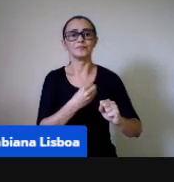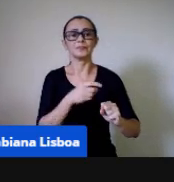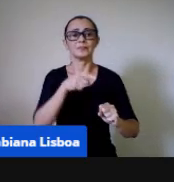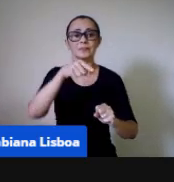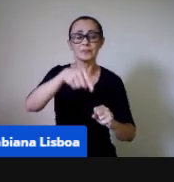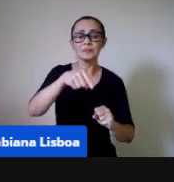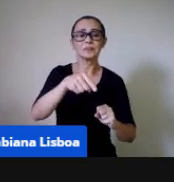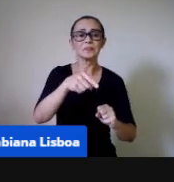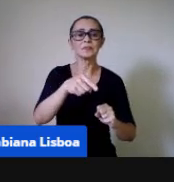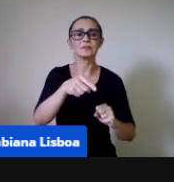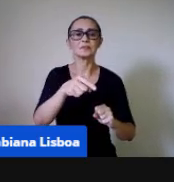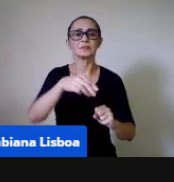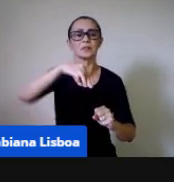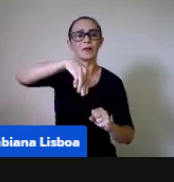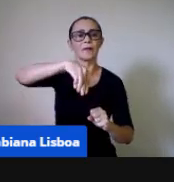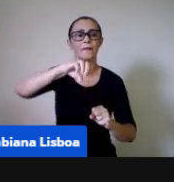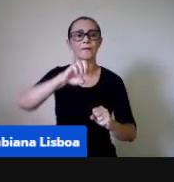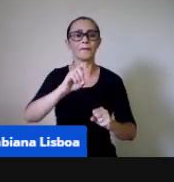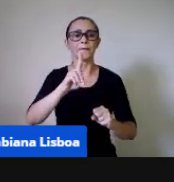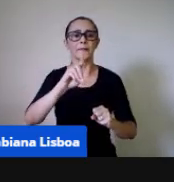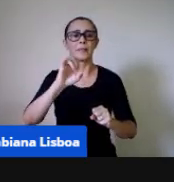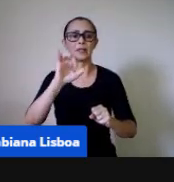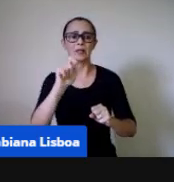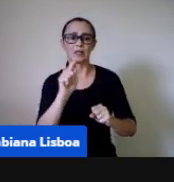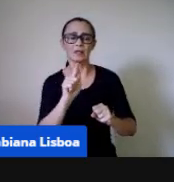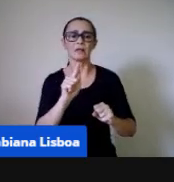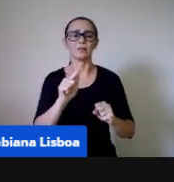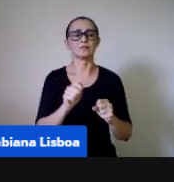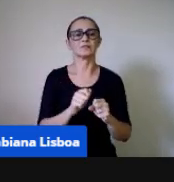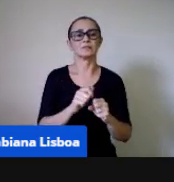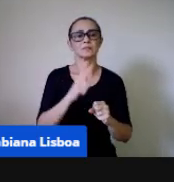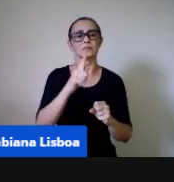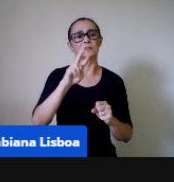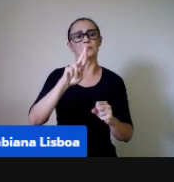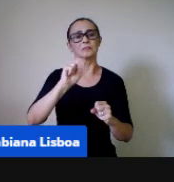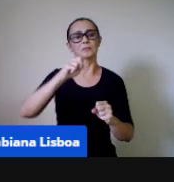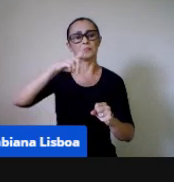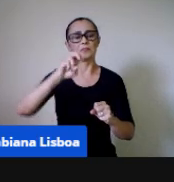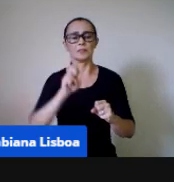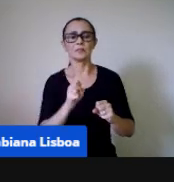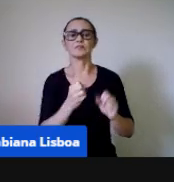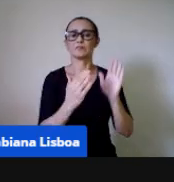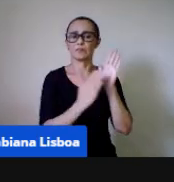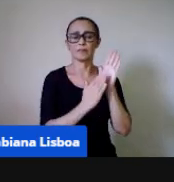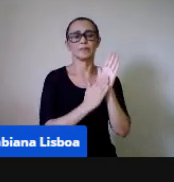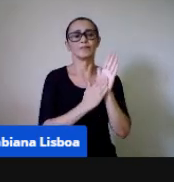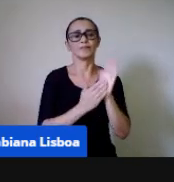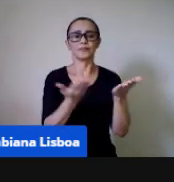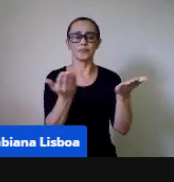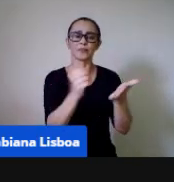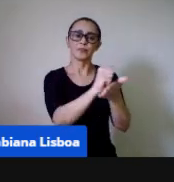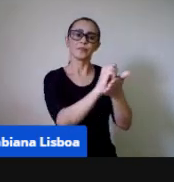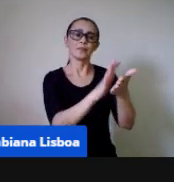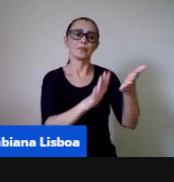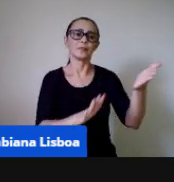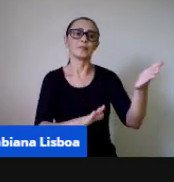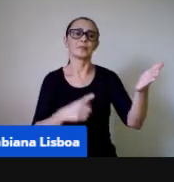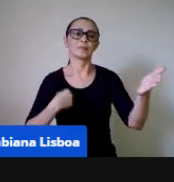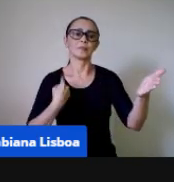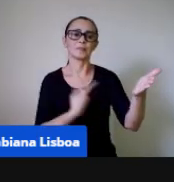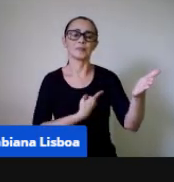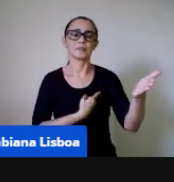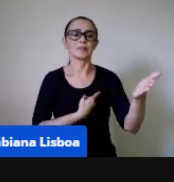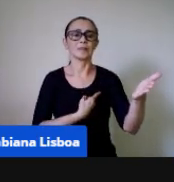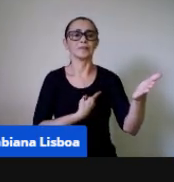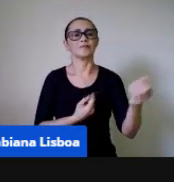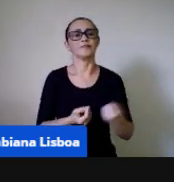resolva efetivamente um problema proposto, né, então, aqui a gente tem as nossas atividades de receitas,